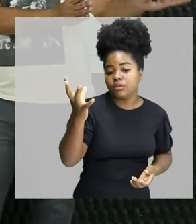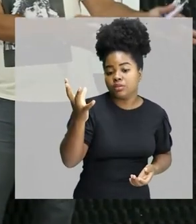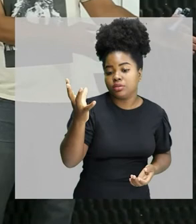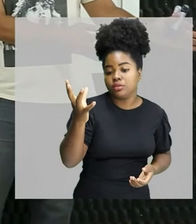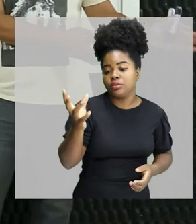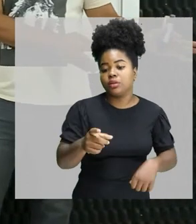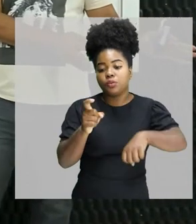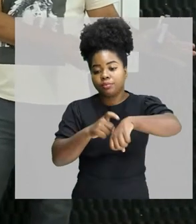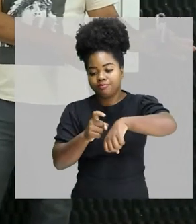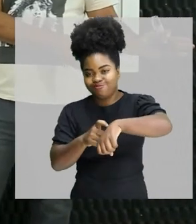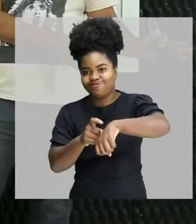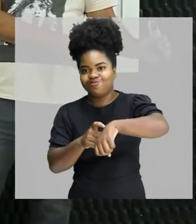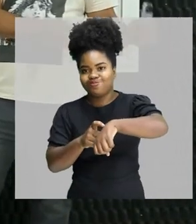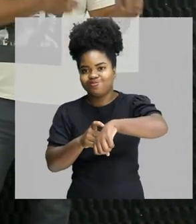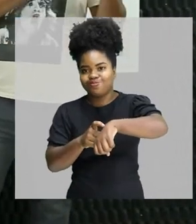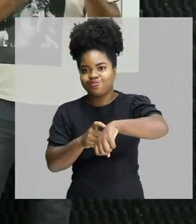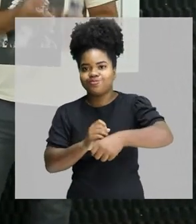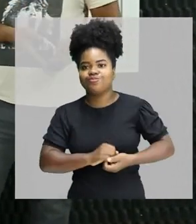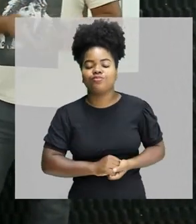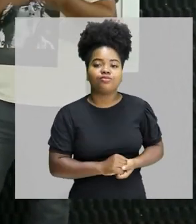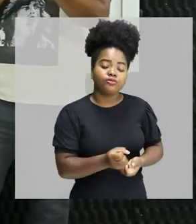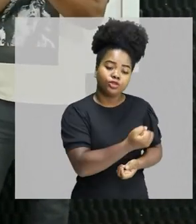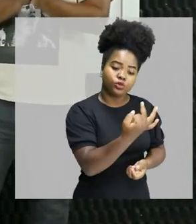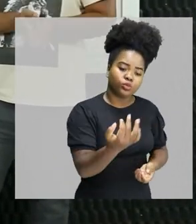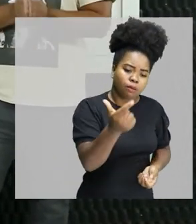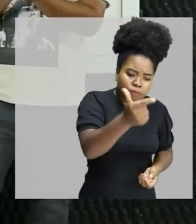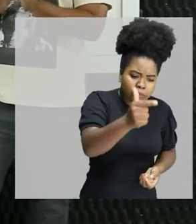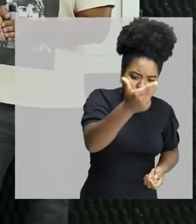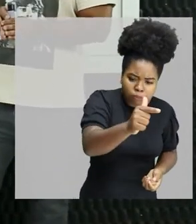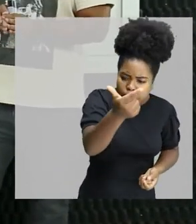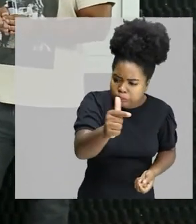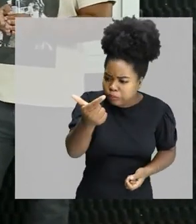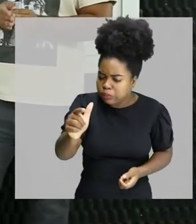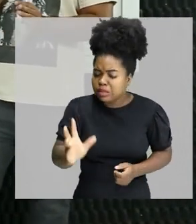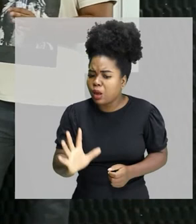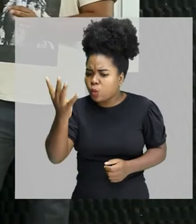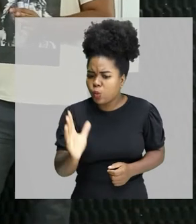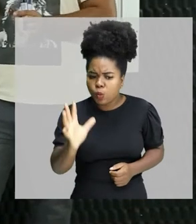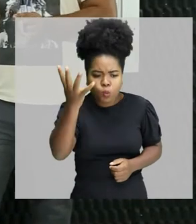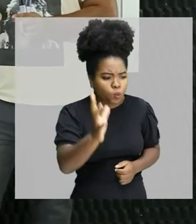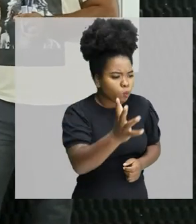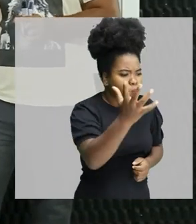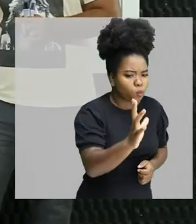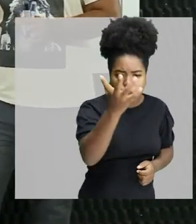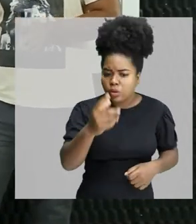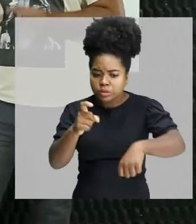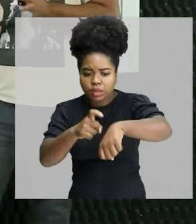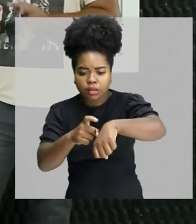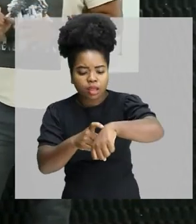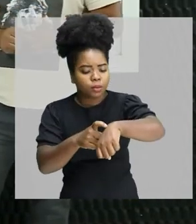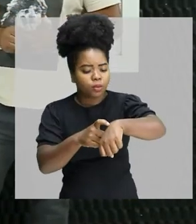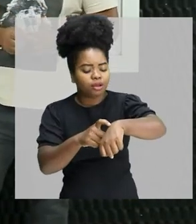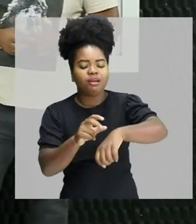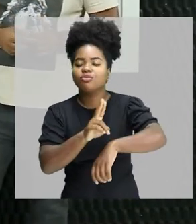determinado período, certo? Então, a quantidade de vezes que um fenômeno se repete em um determinado período, em um determinado tempo.